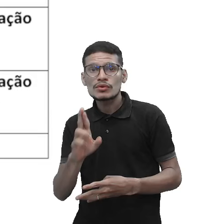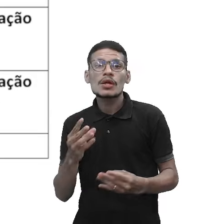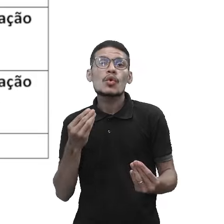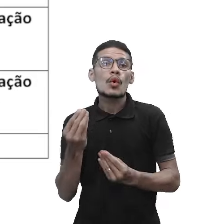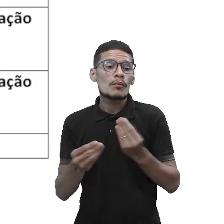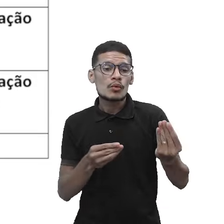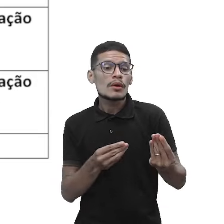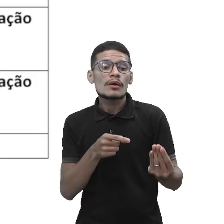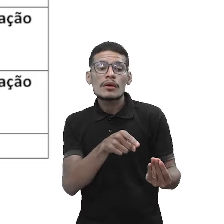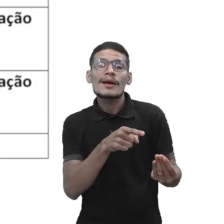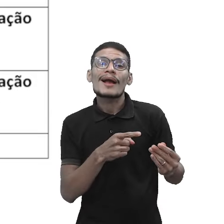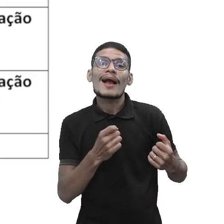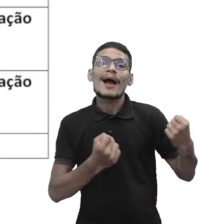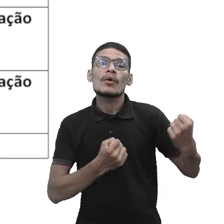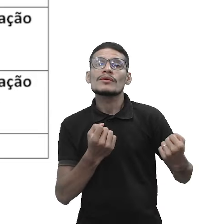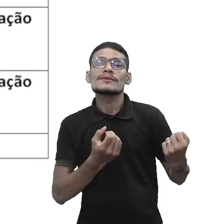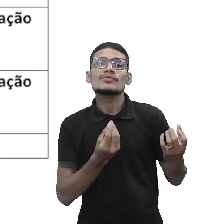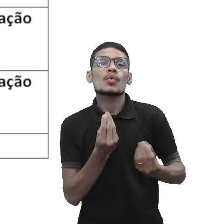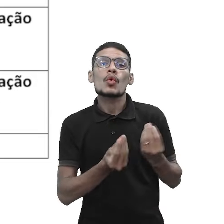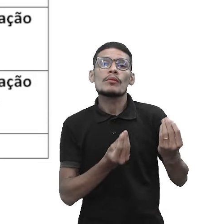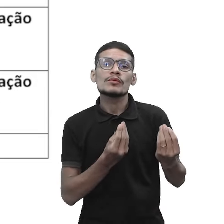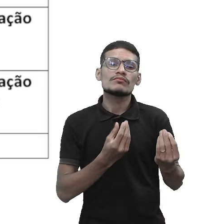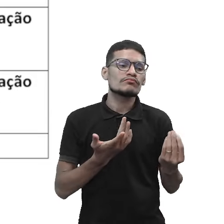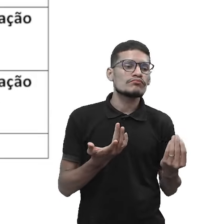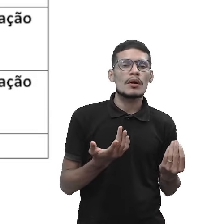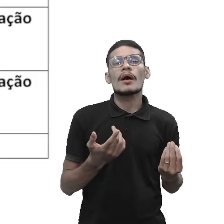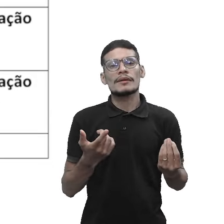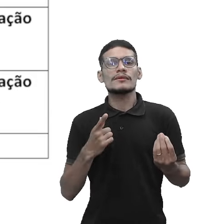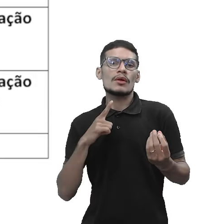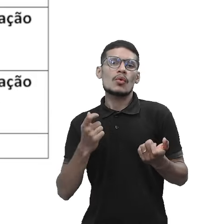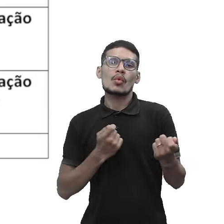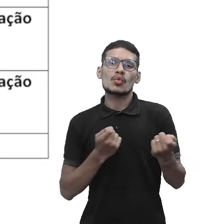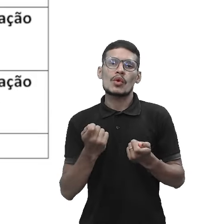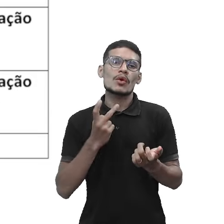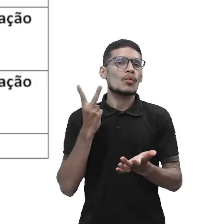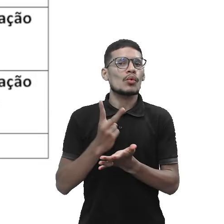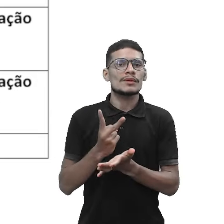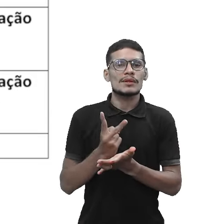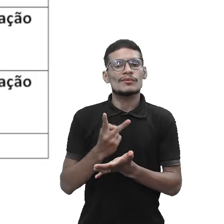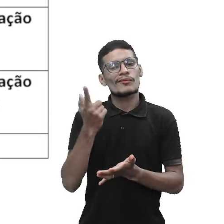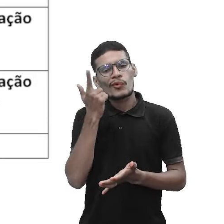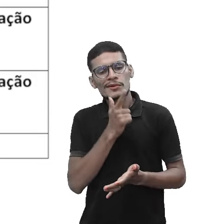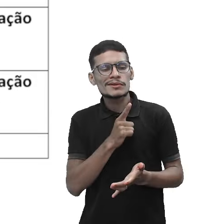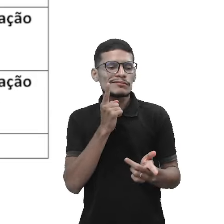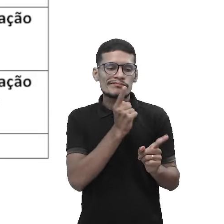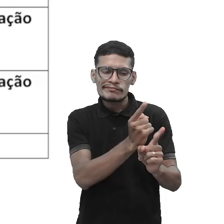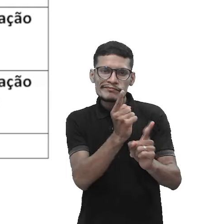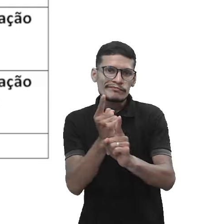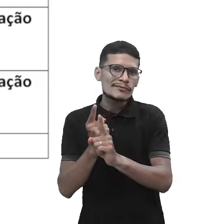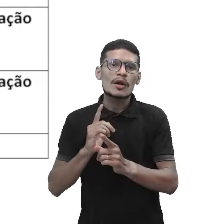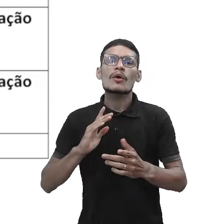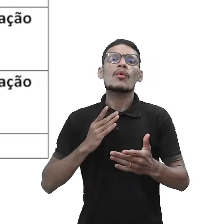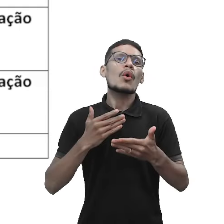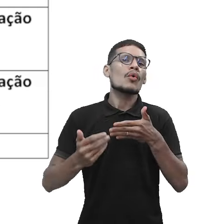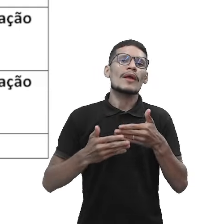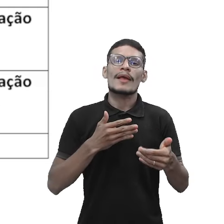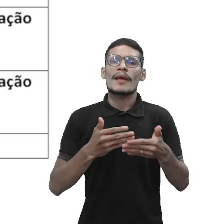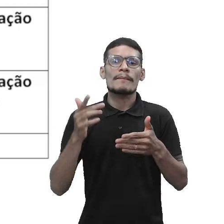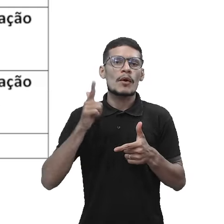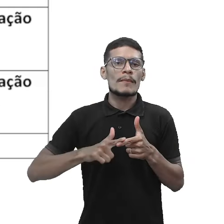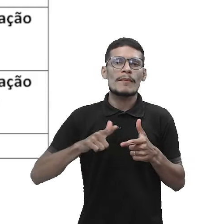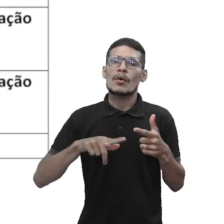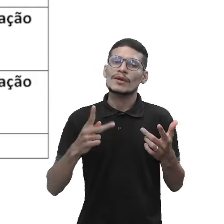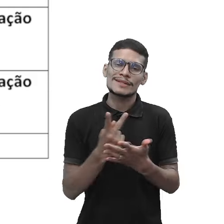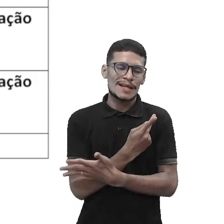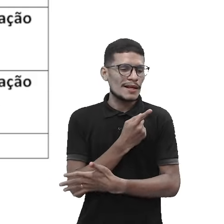desse carro, então, com isso daí, você vai estar tendo um controle, né, contínuo, para estar verificando qualquer avaria que ocorra, não